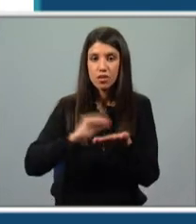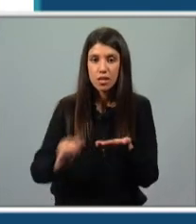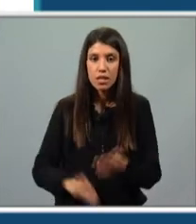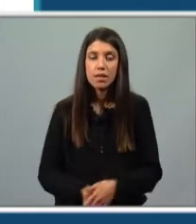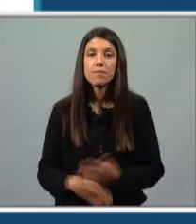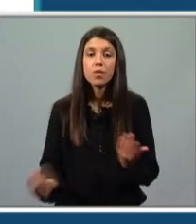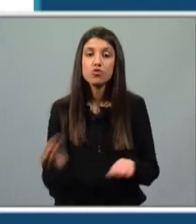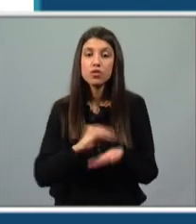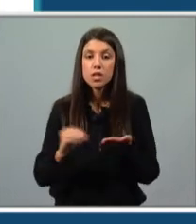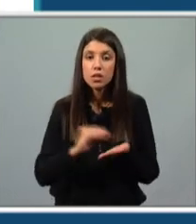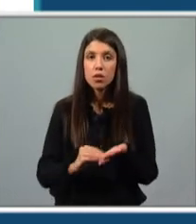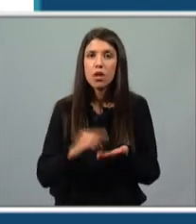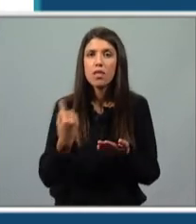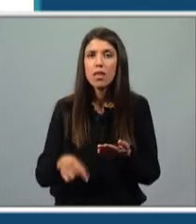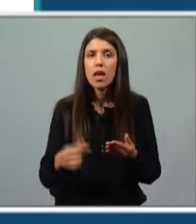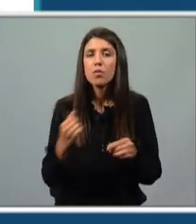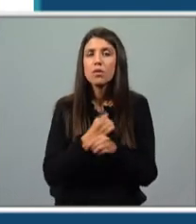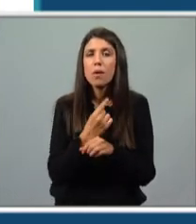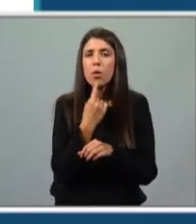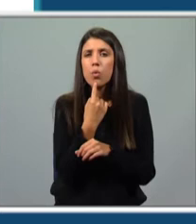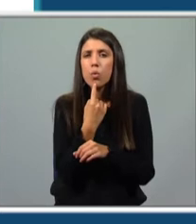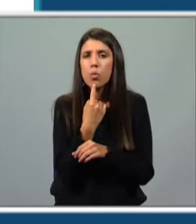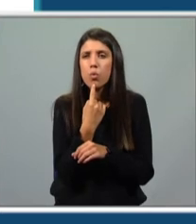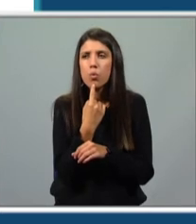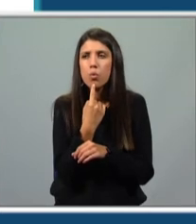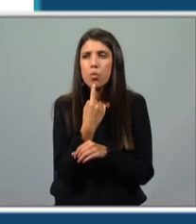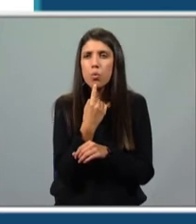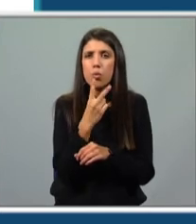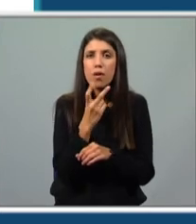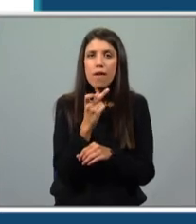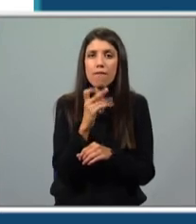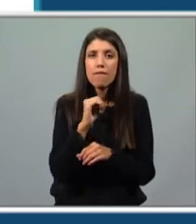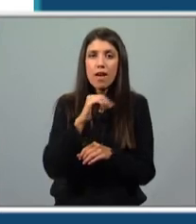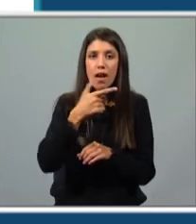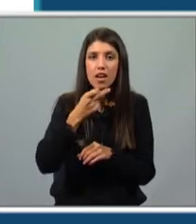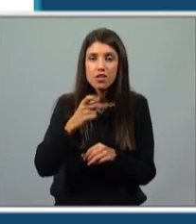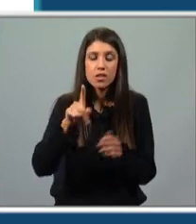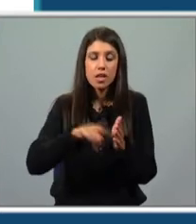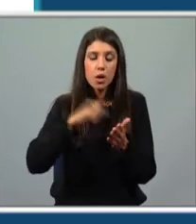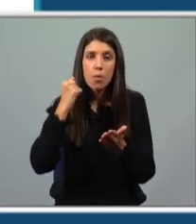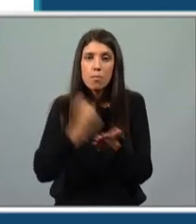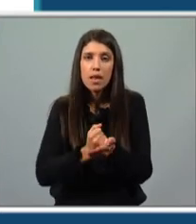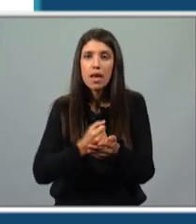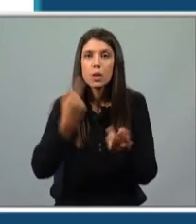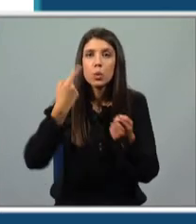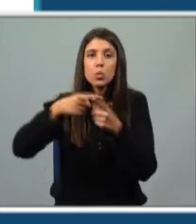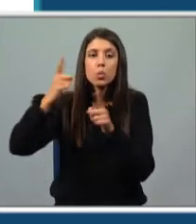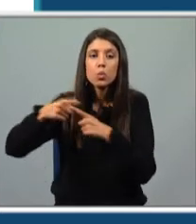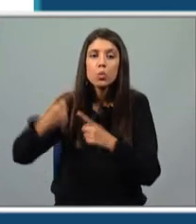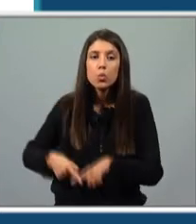escritora, deixou uma obra muito, vamos pensar, vasta, completa, variada,